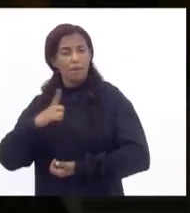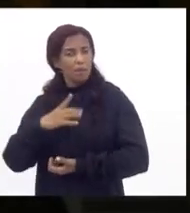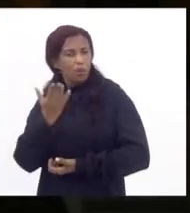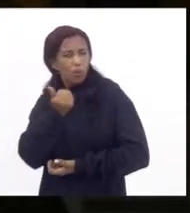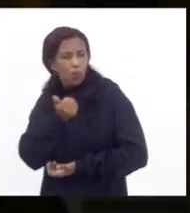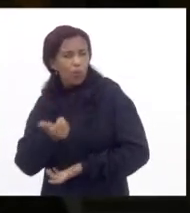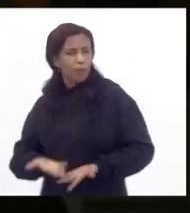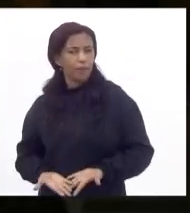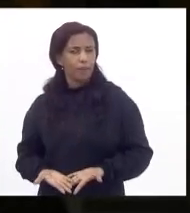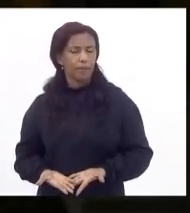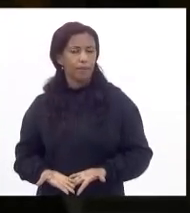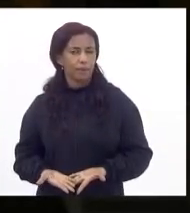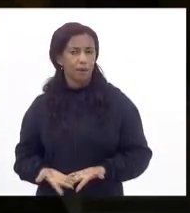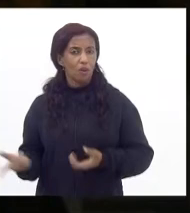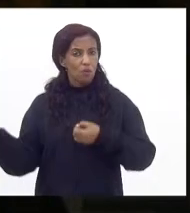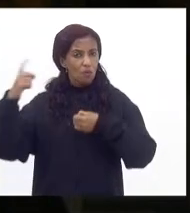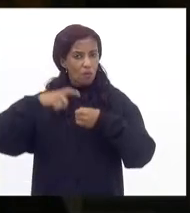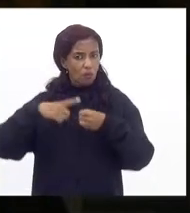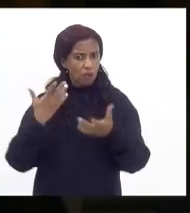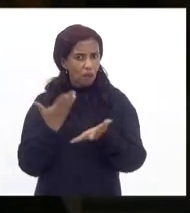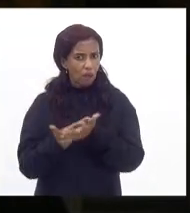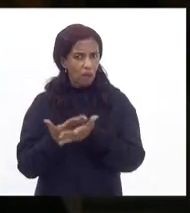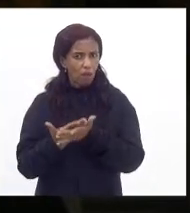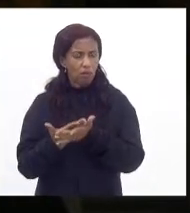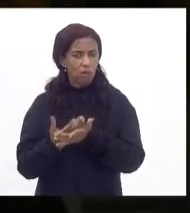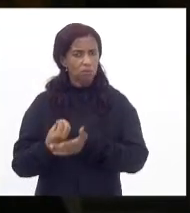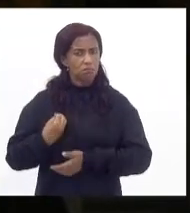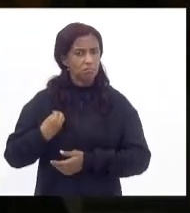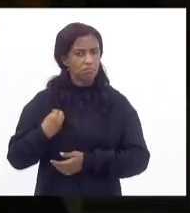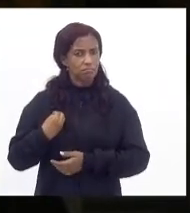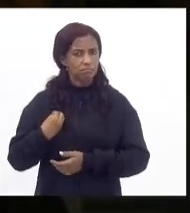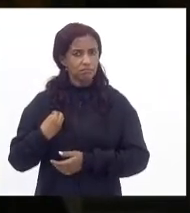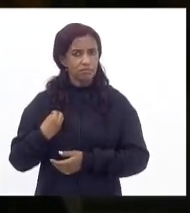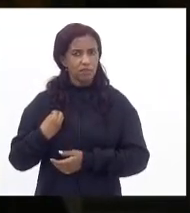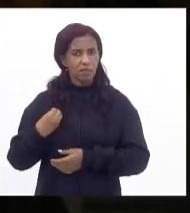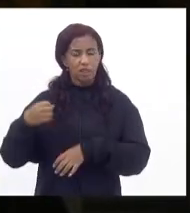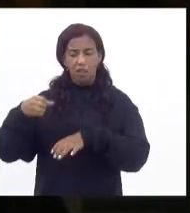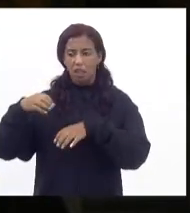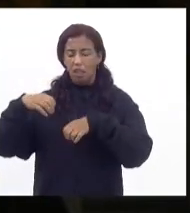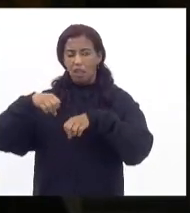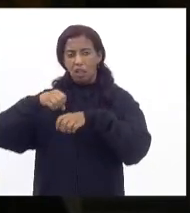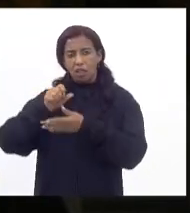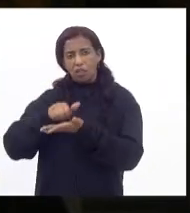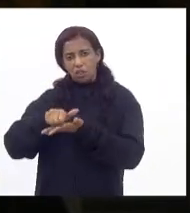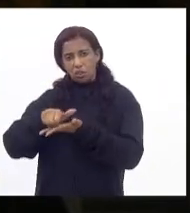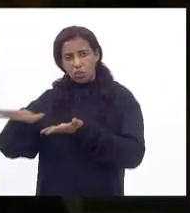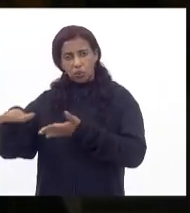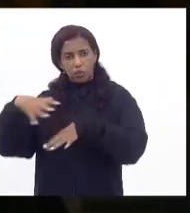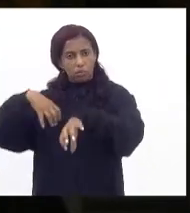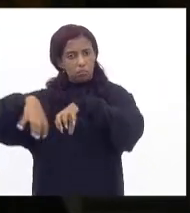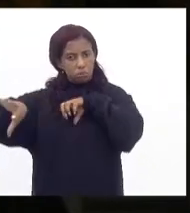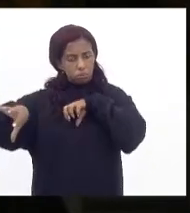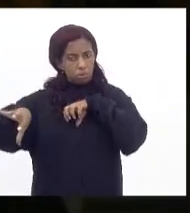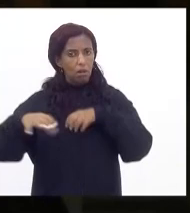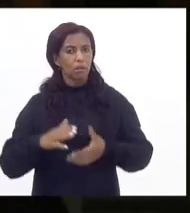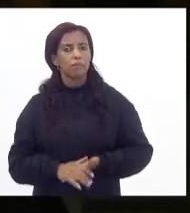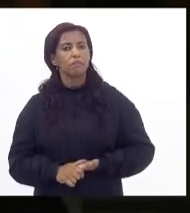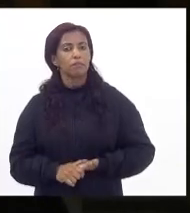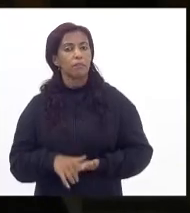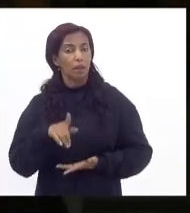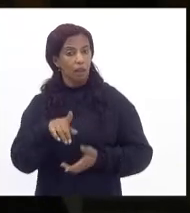comer a retomada da aula presencial excluindo a possibilidade de ensino remoto ela